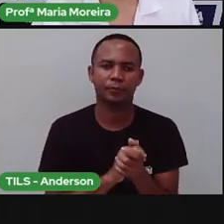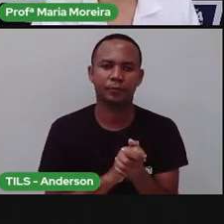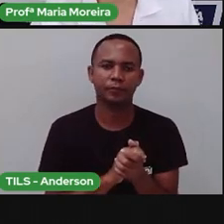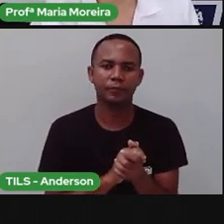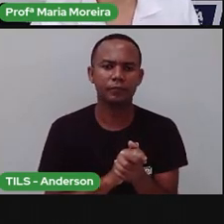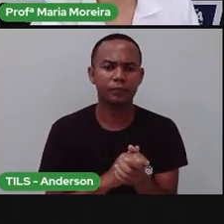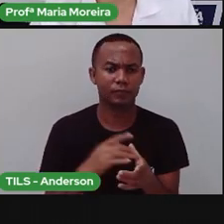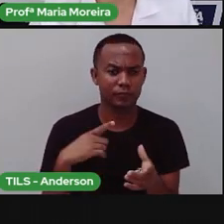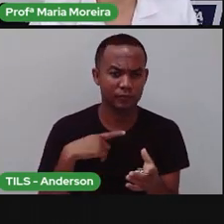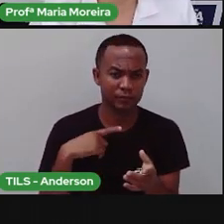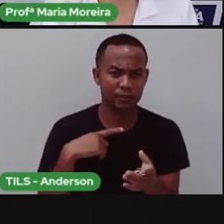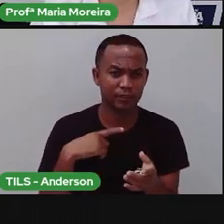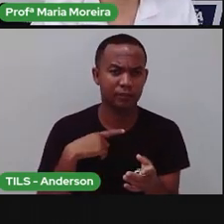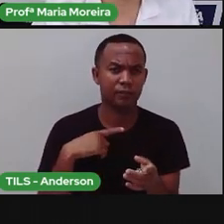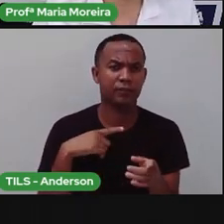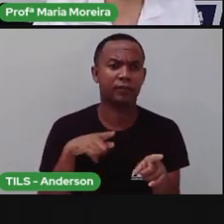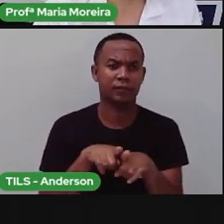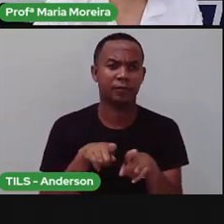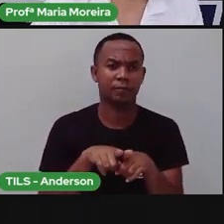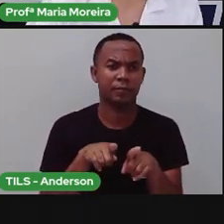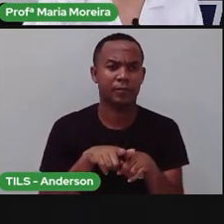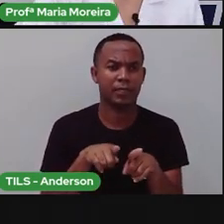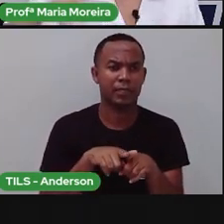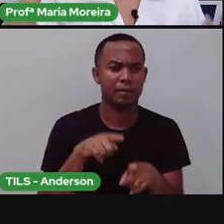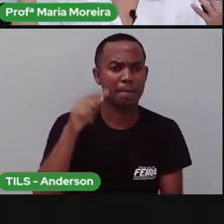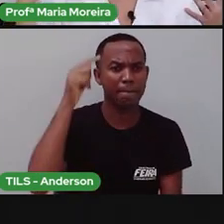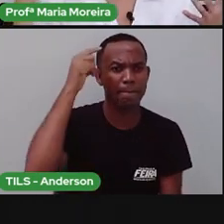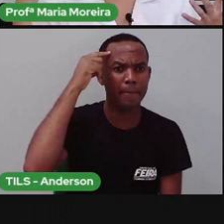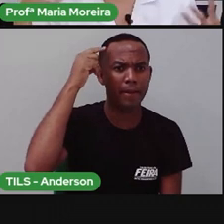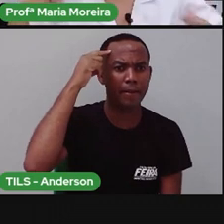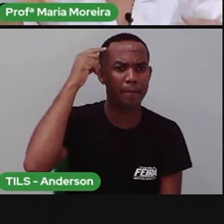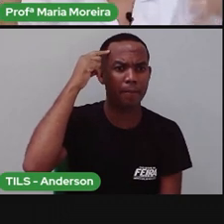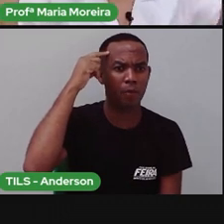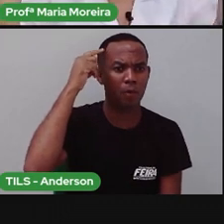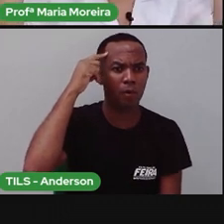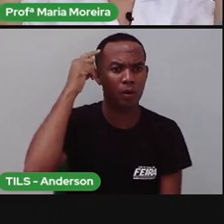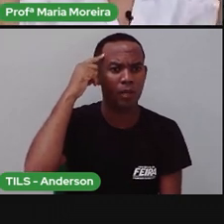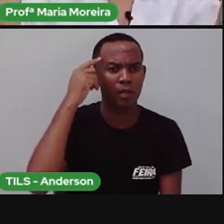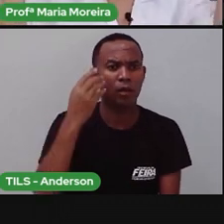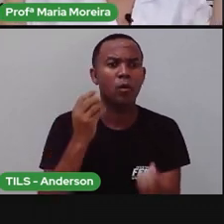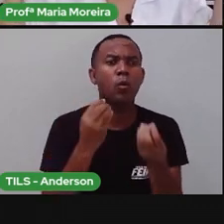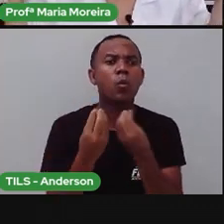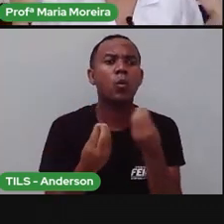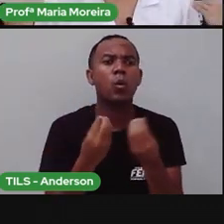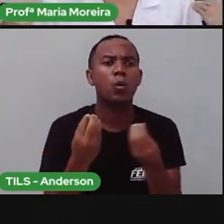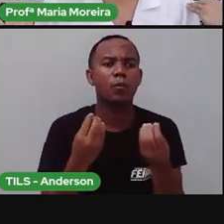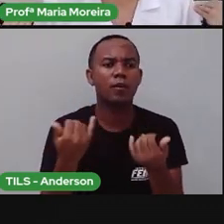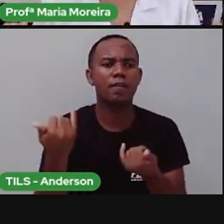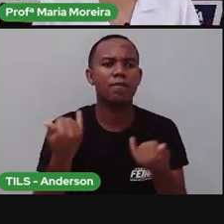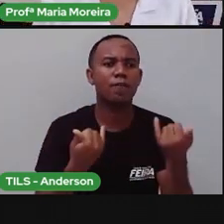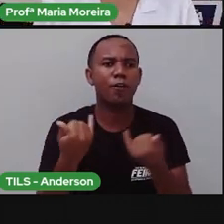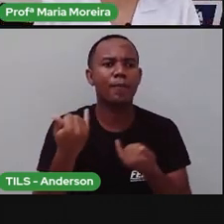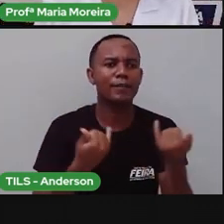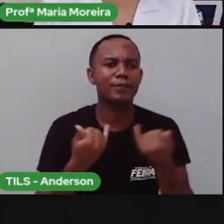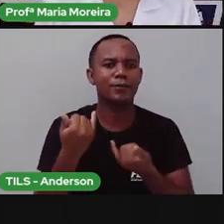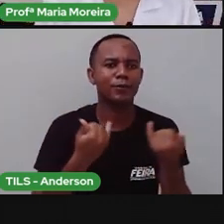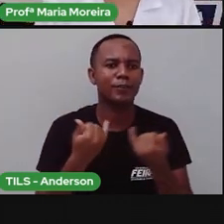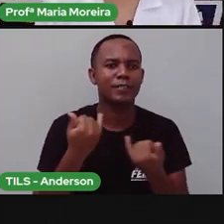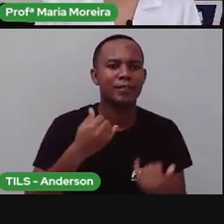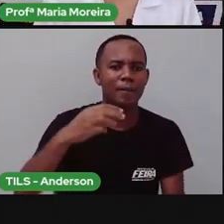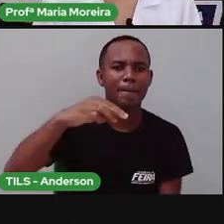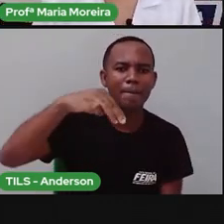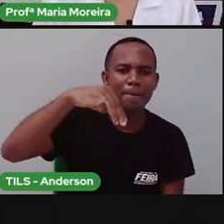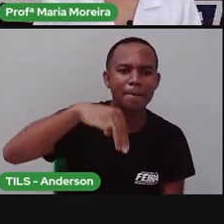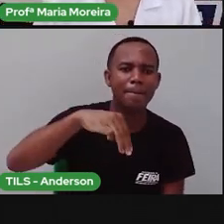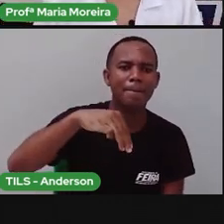Temos também memória. Que são o quê? As informações que ficam aonde? Na nossa cabezinha,